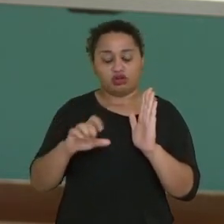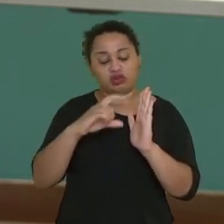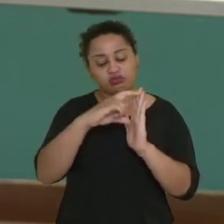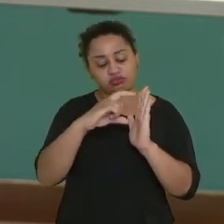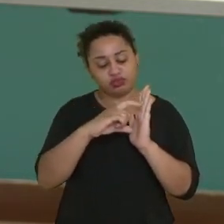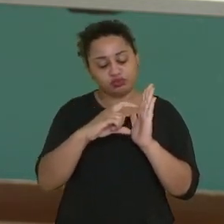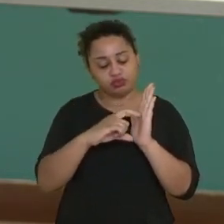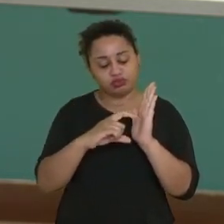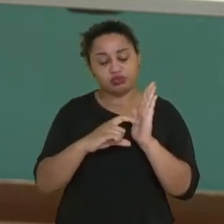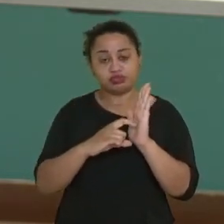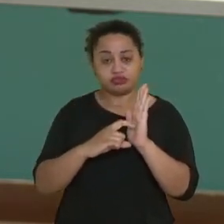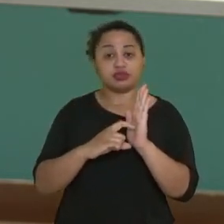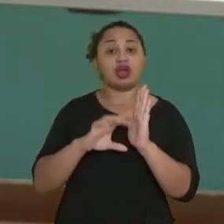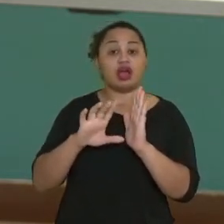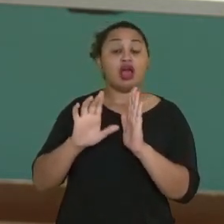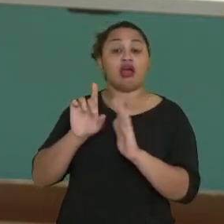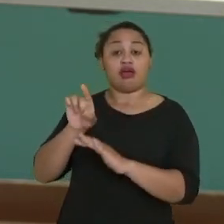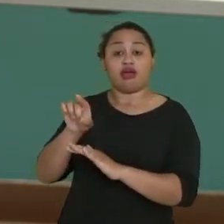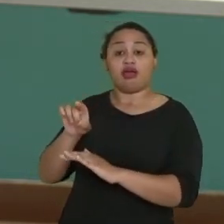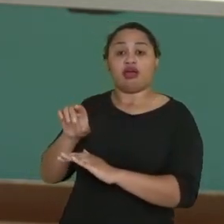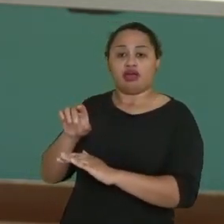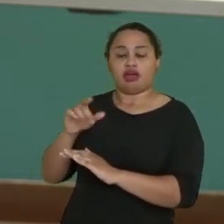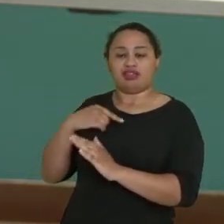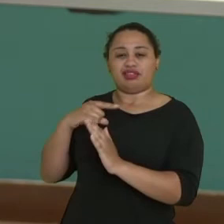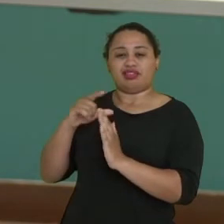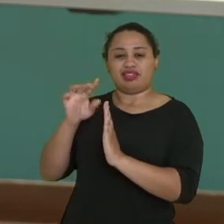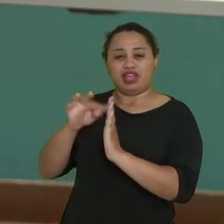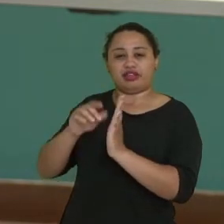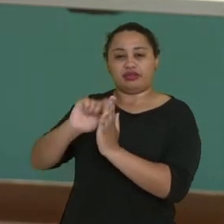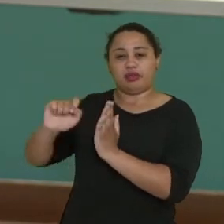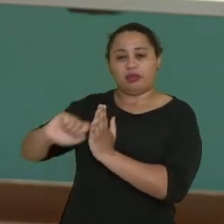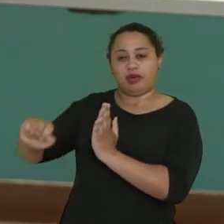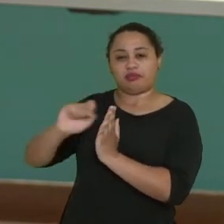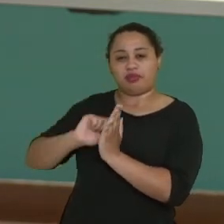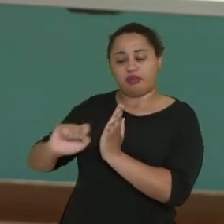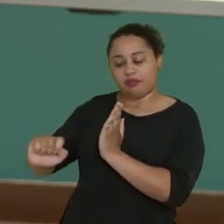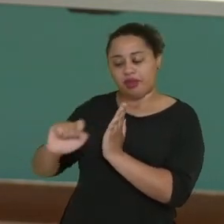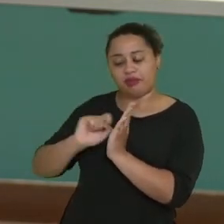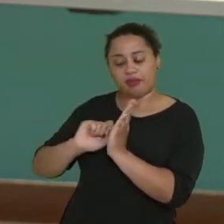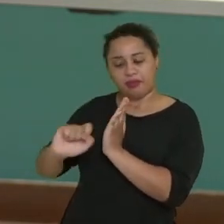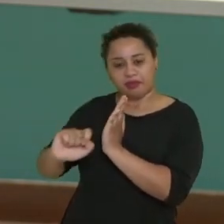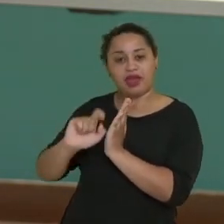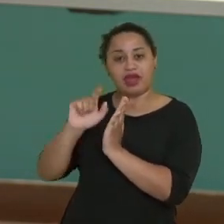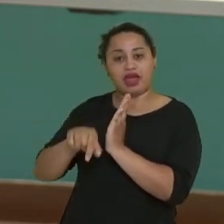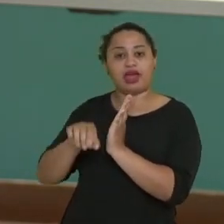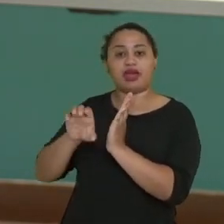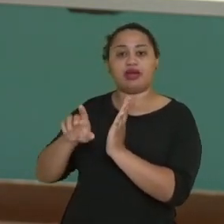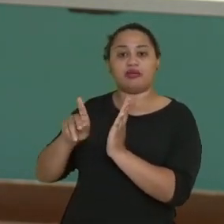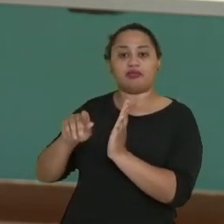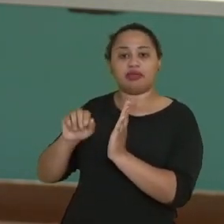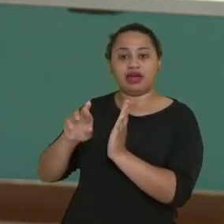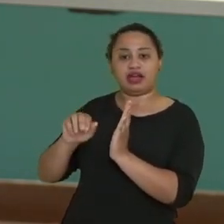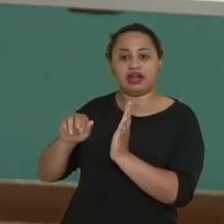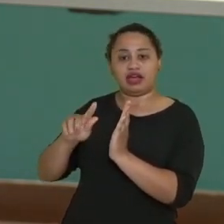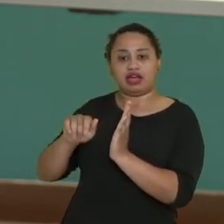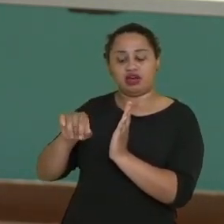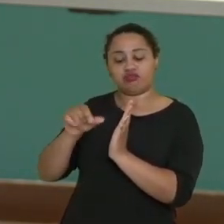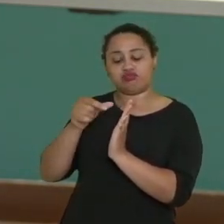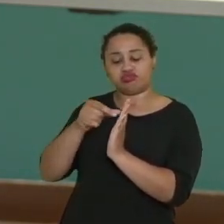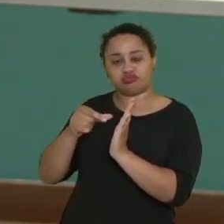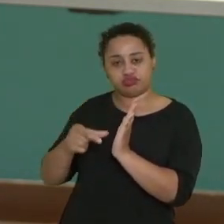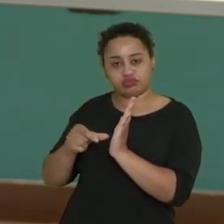prosa nós chamamos de parágrafos, né? Então, o conjunto de linhas aqui nós chamamos de estrofe, tá bom?